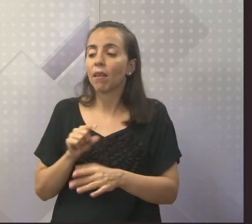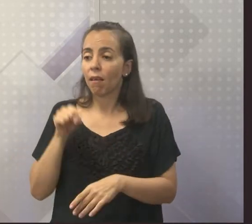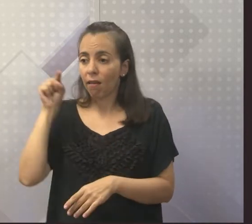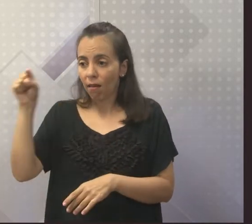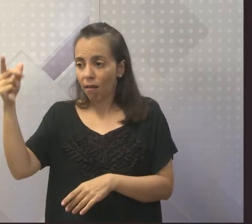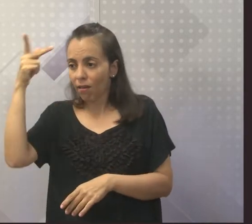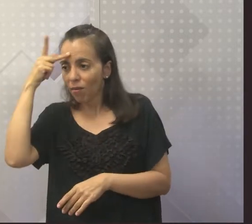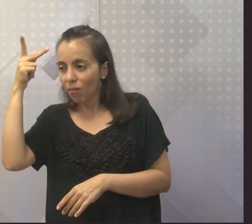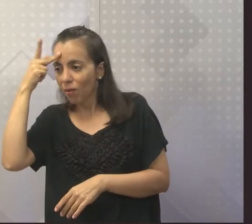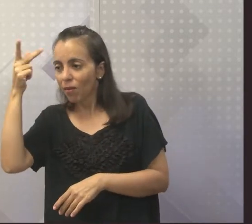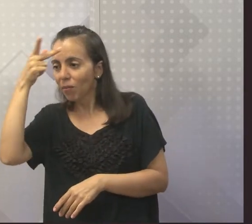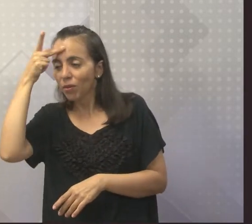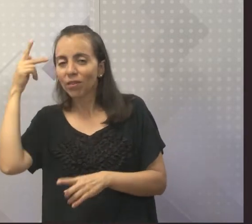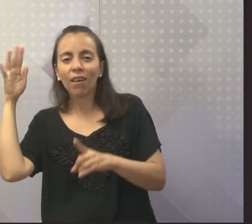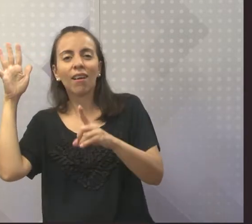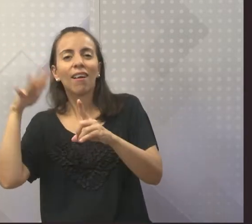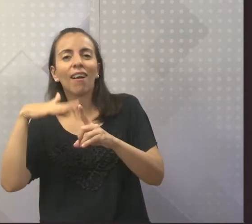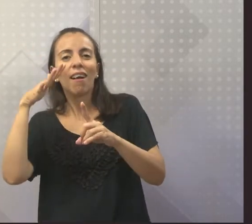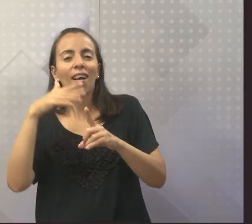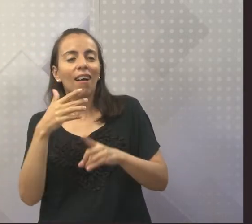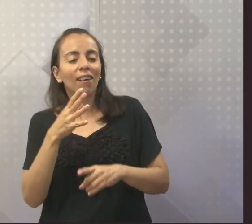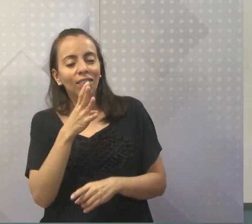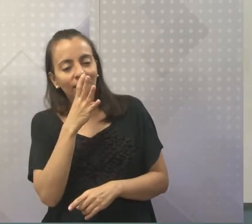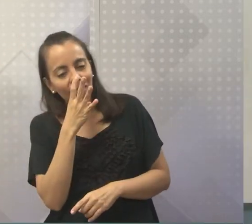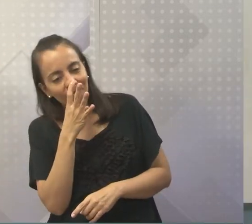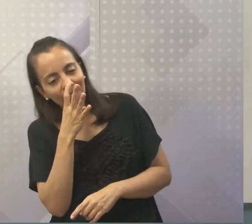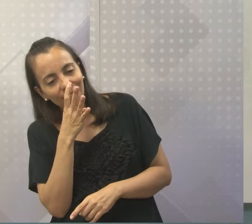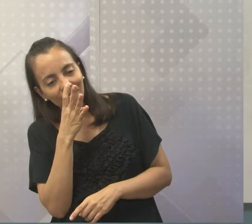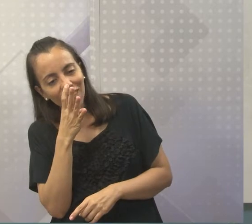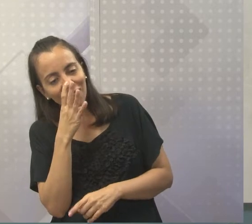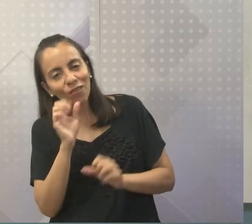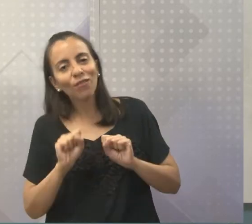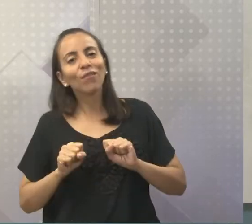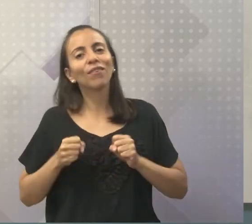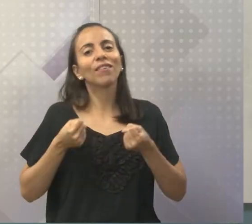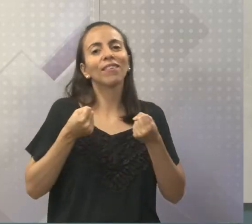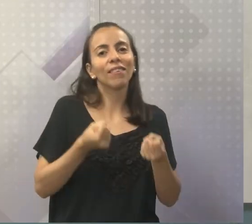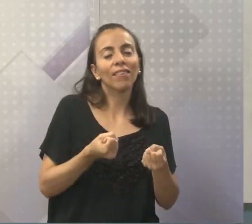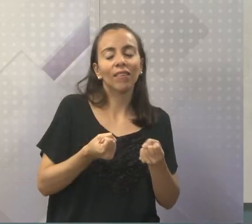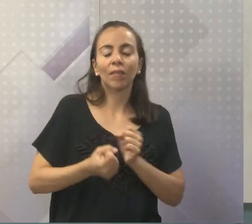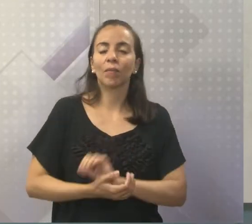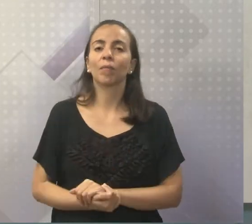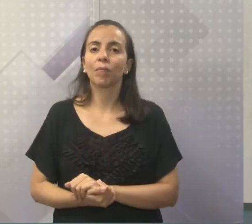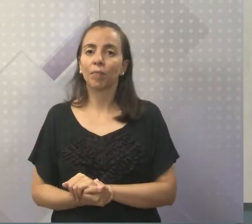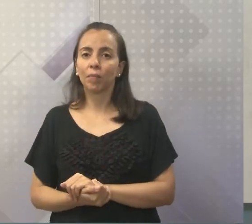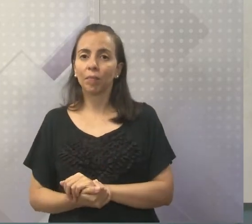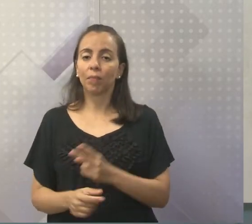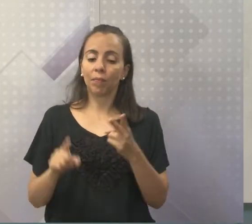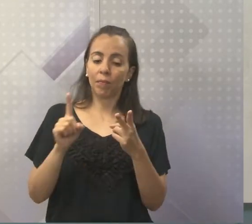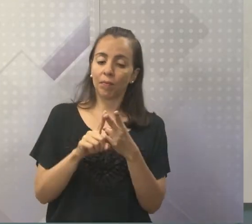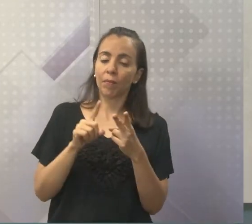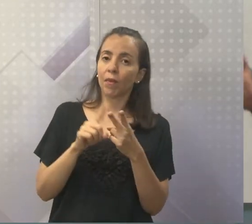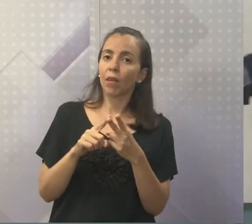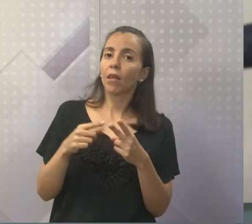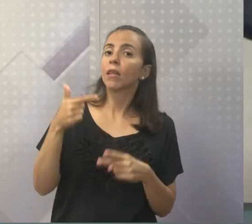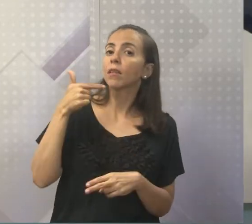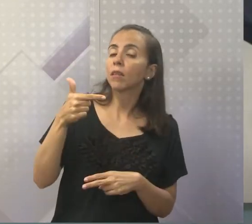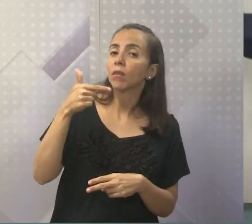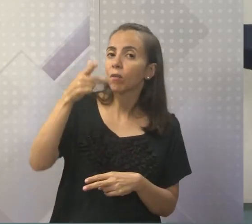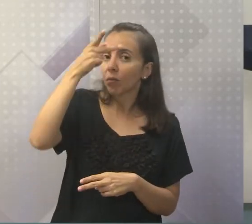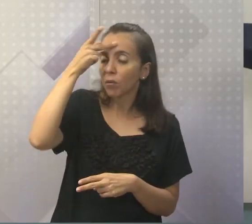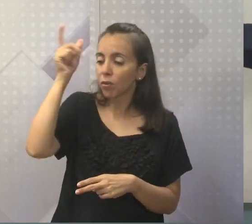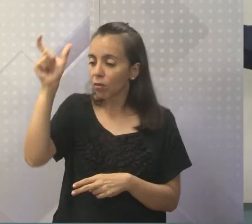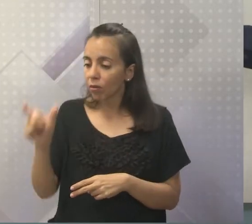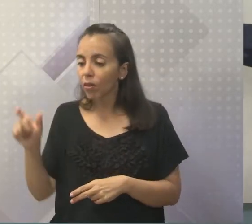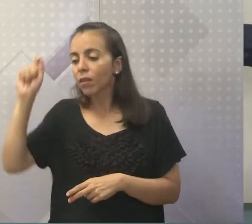muito ele, né? Pelo esforço. E aí, vamos agora falar de um segundo negro, que também, muitas das